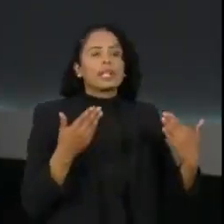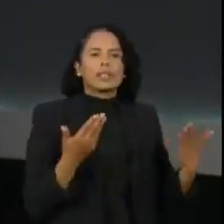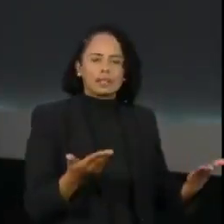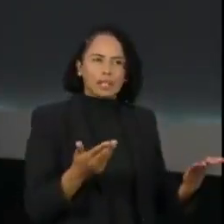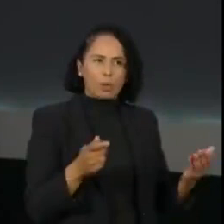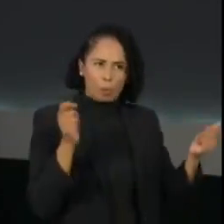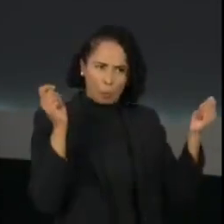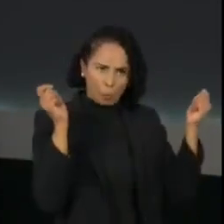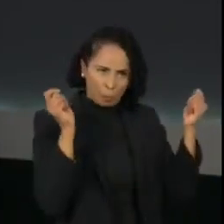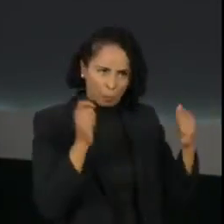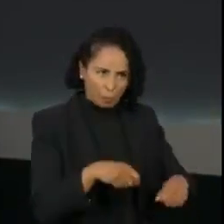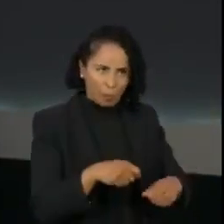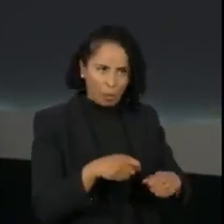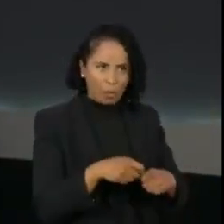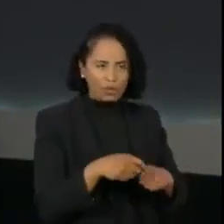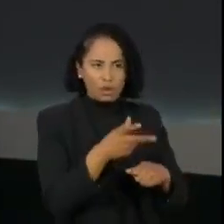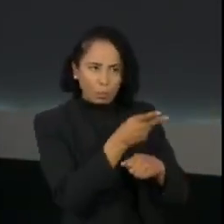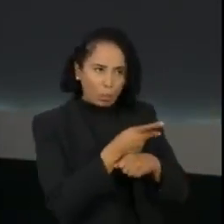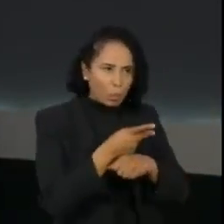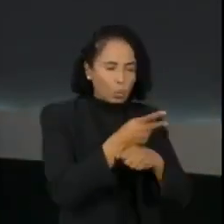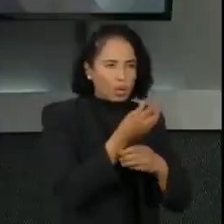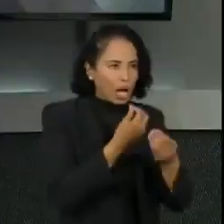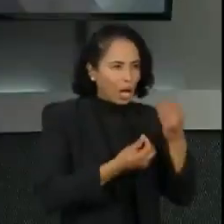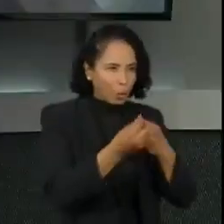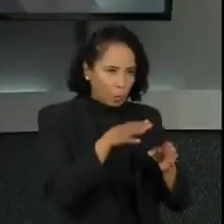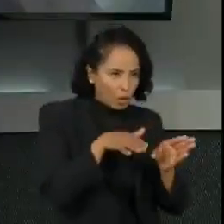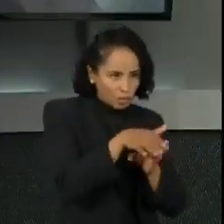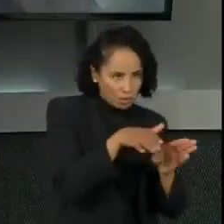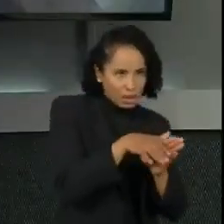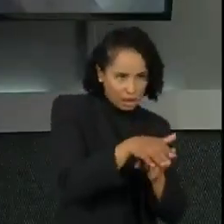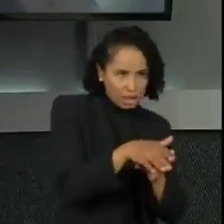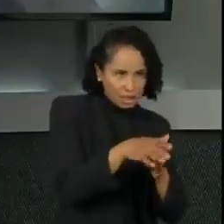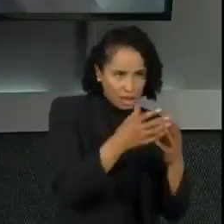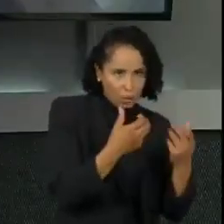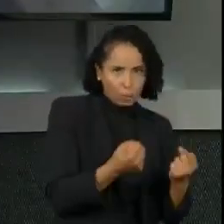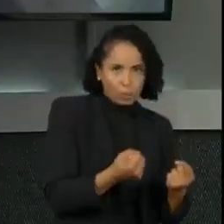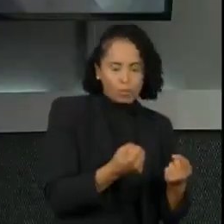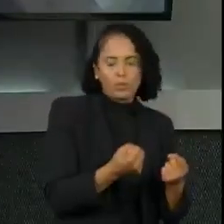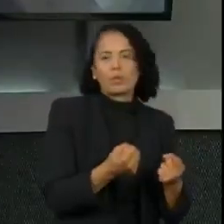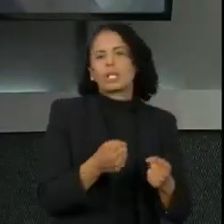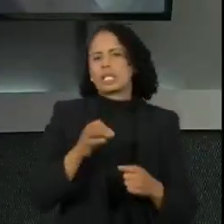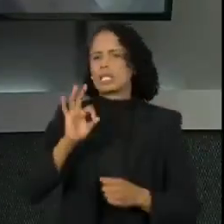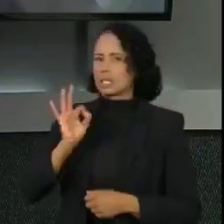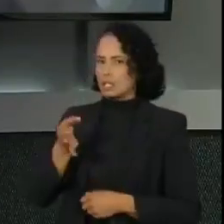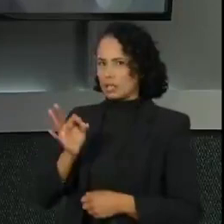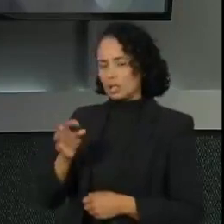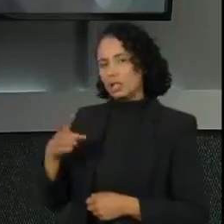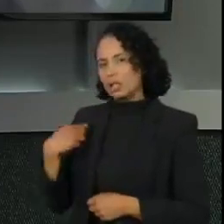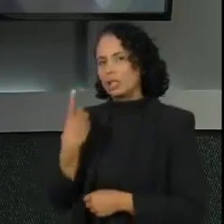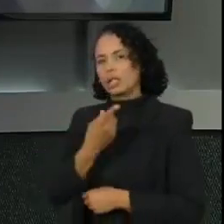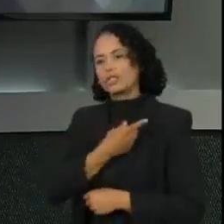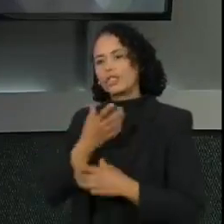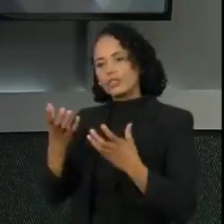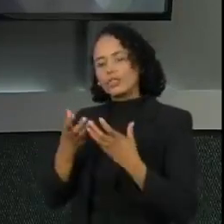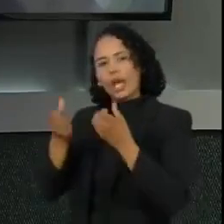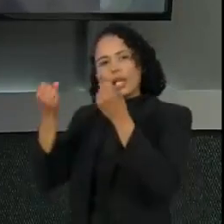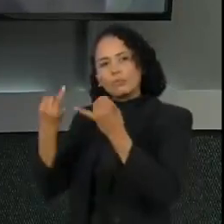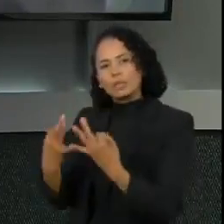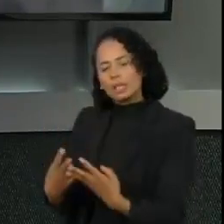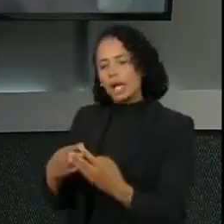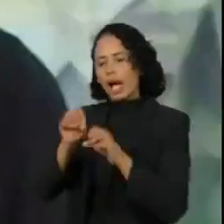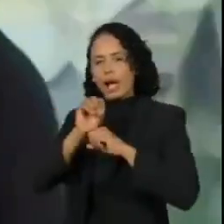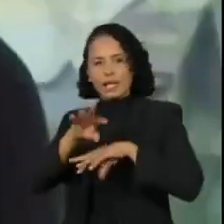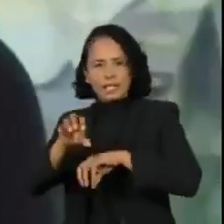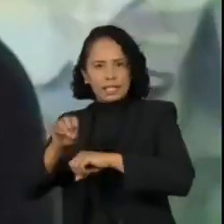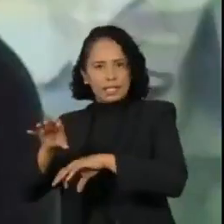podem buscar essa orientação? Com certeza. Nós temos plena vontade de explicar, de passar todo